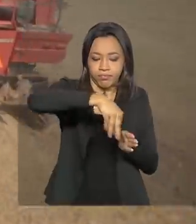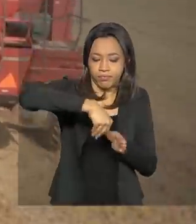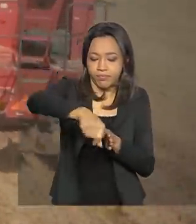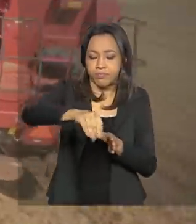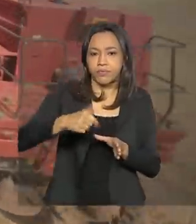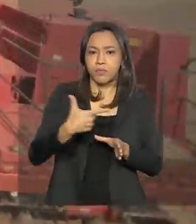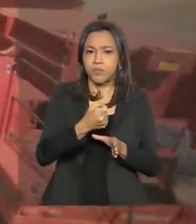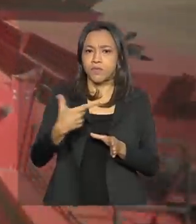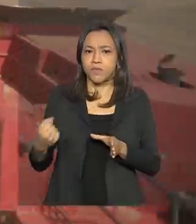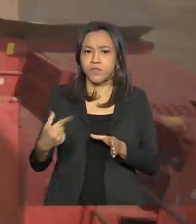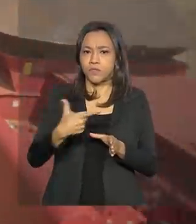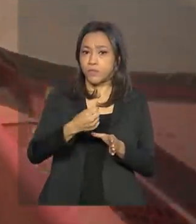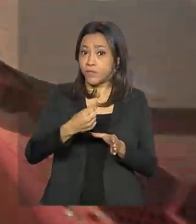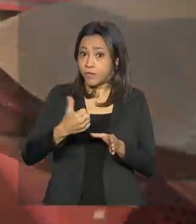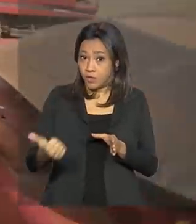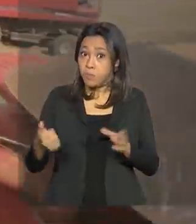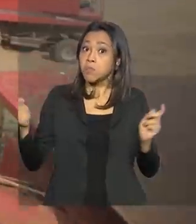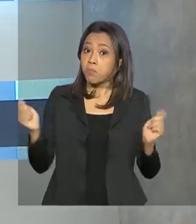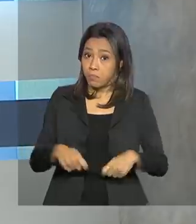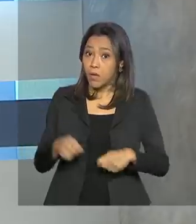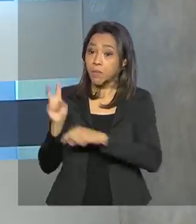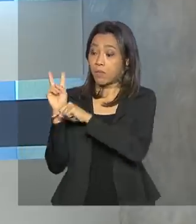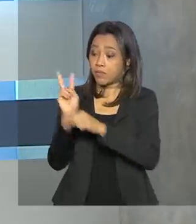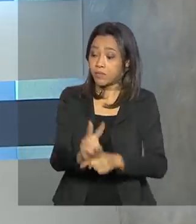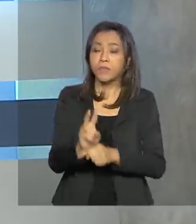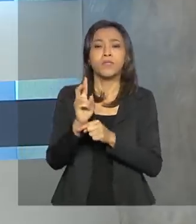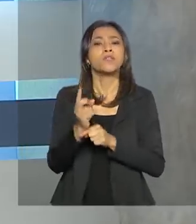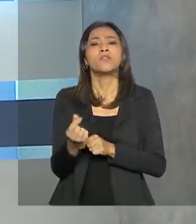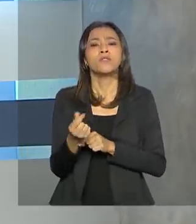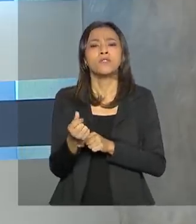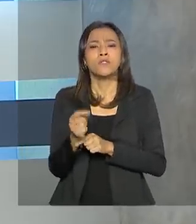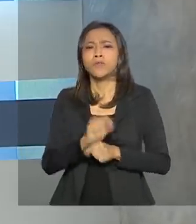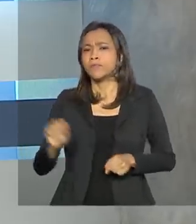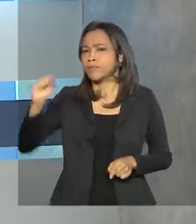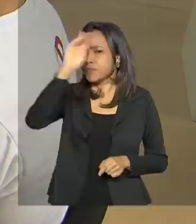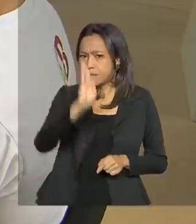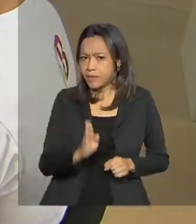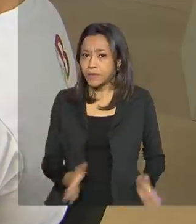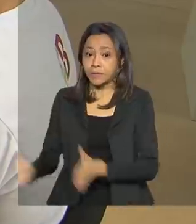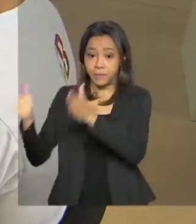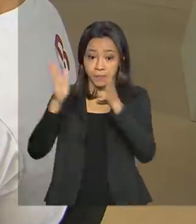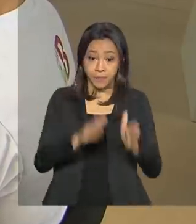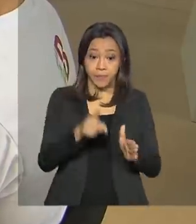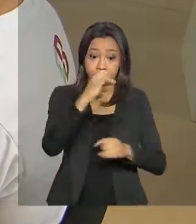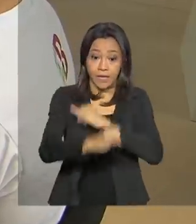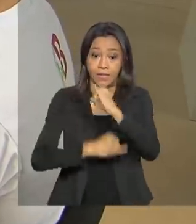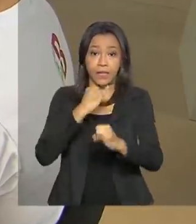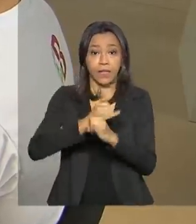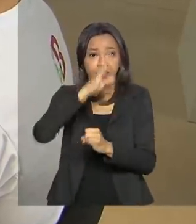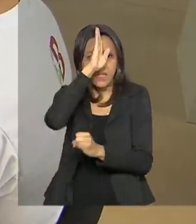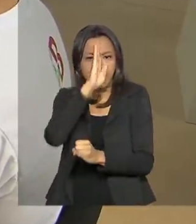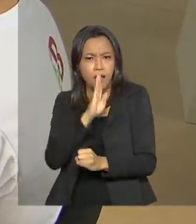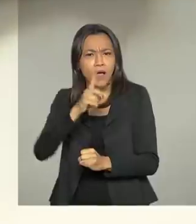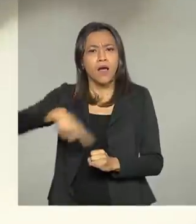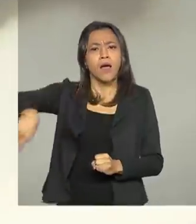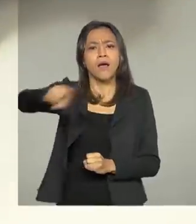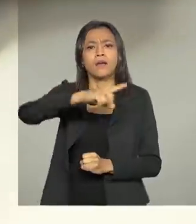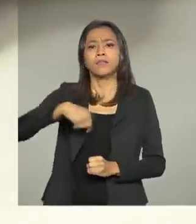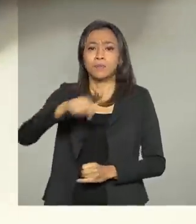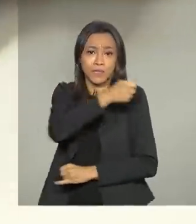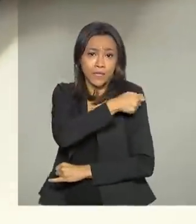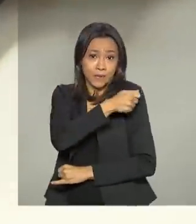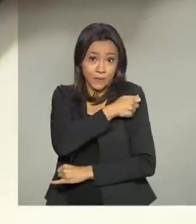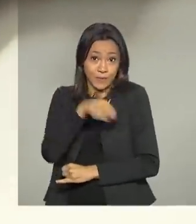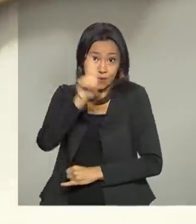Agricultores já podem contratar crédito em todo o país. E veja também, internet de graça para alunos das universidades federais.